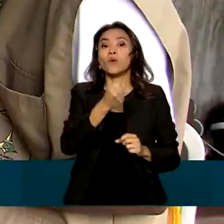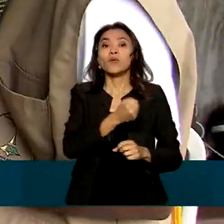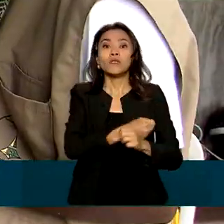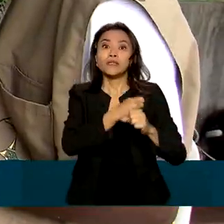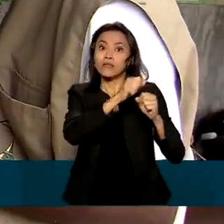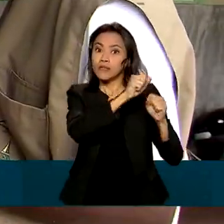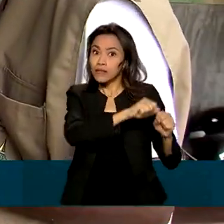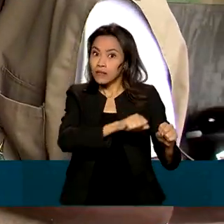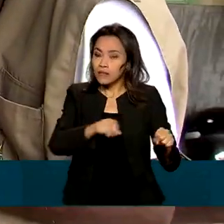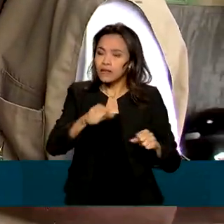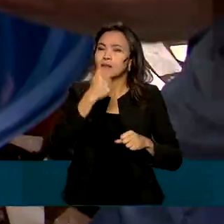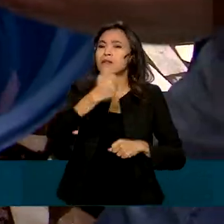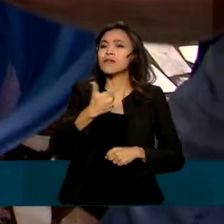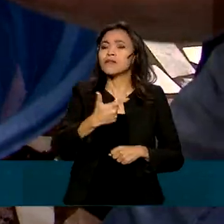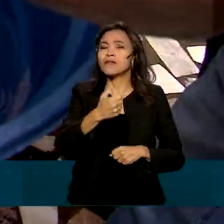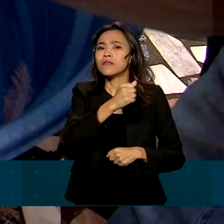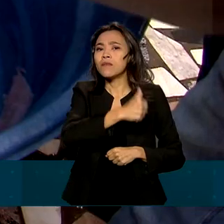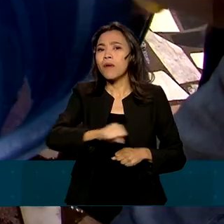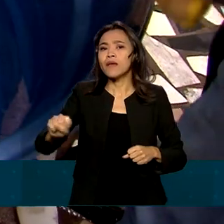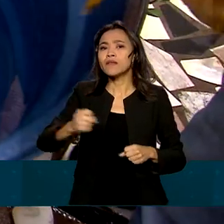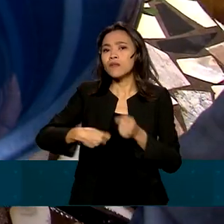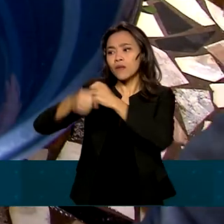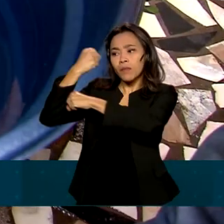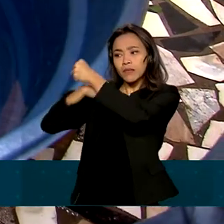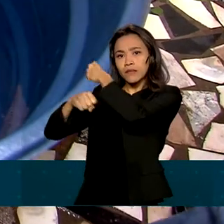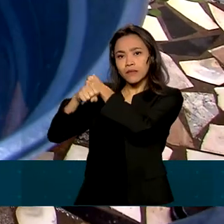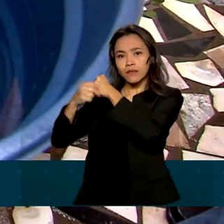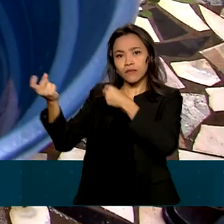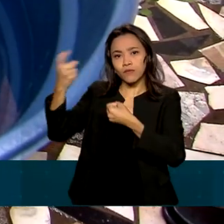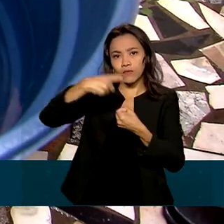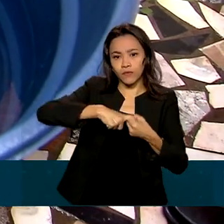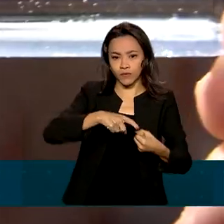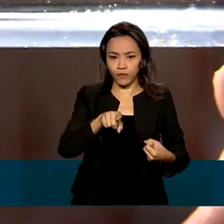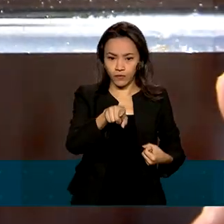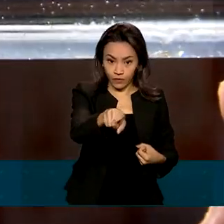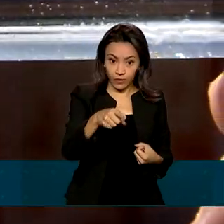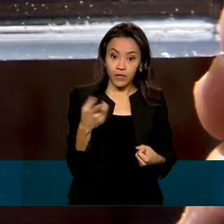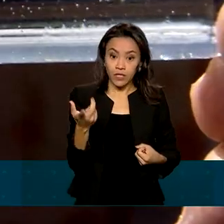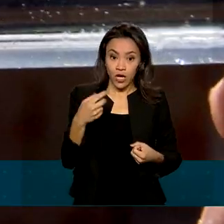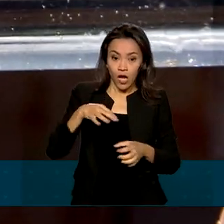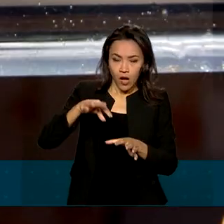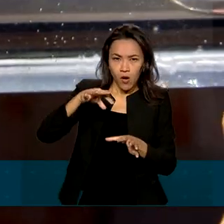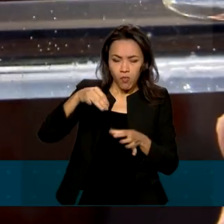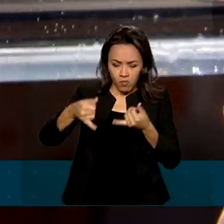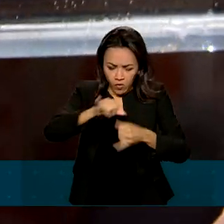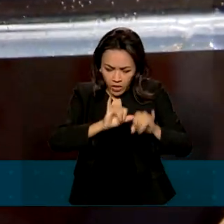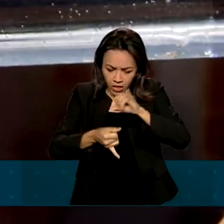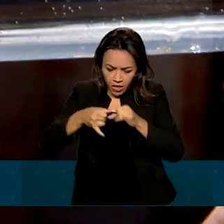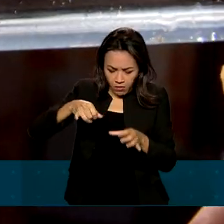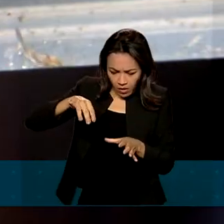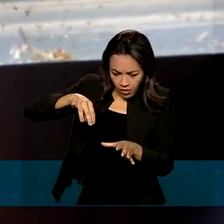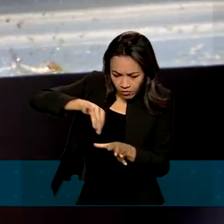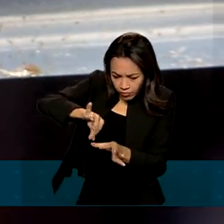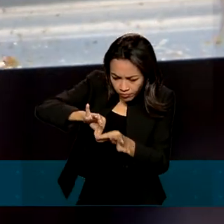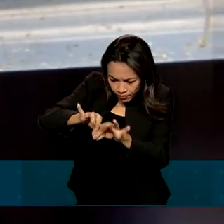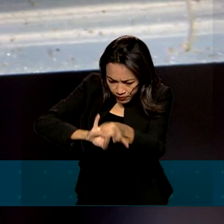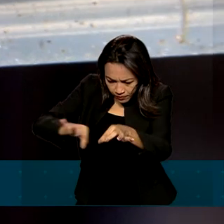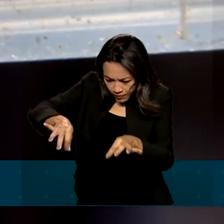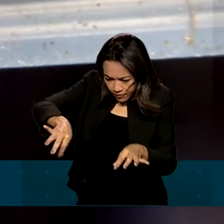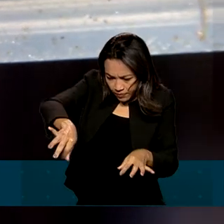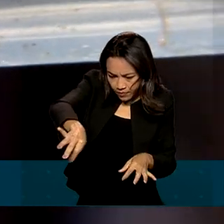Novas metodologias e um novo produto de origem biológica estão sendo usados para tratamento dos